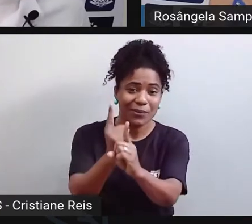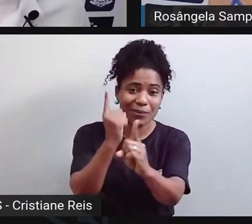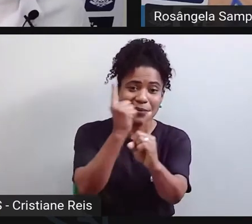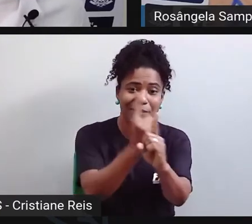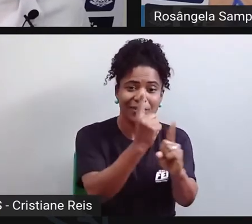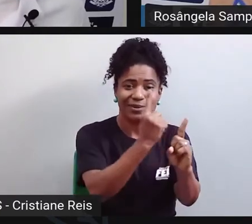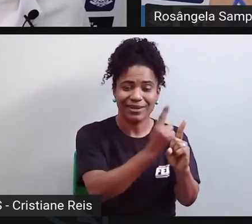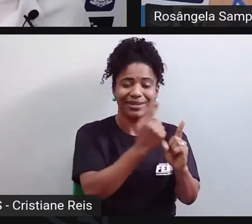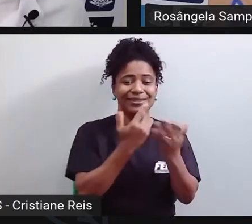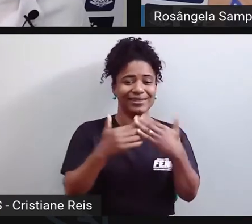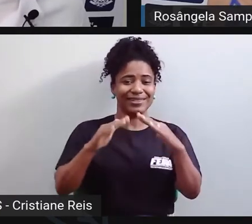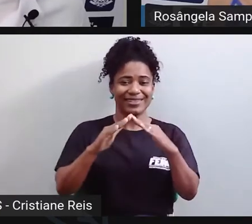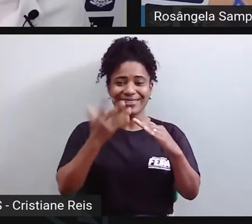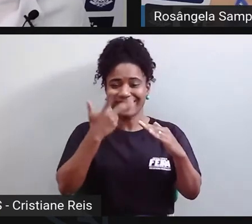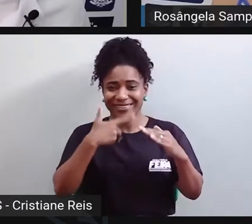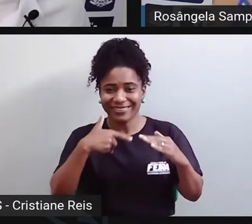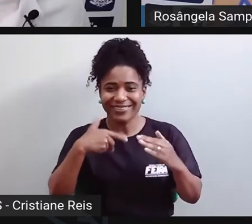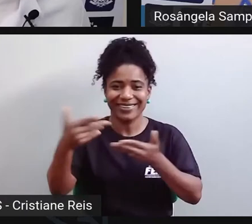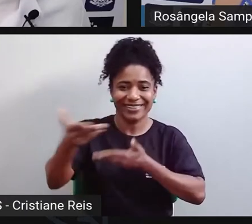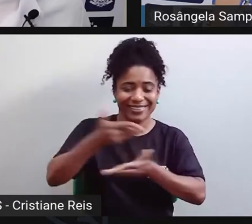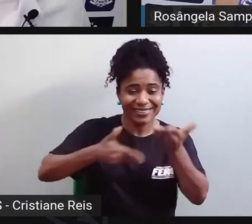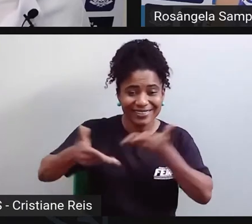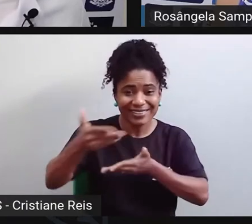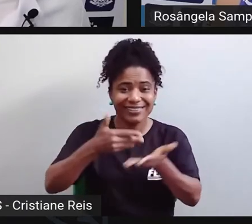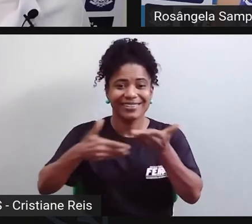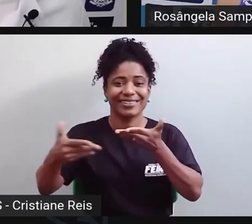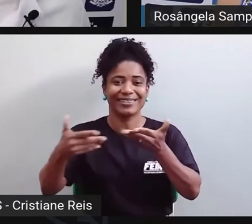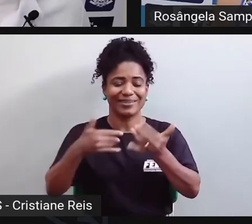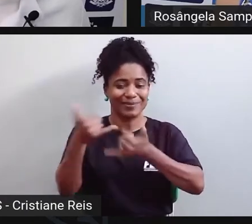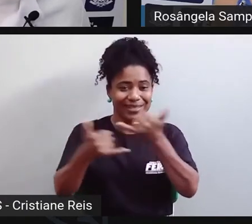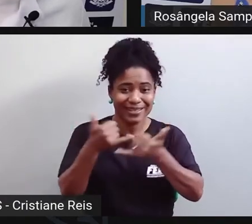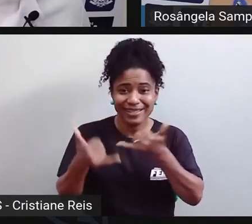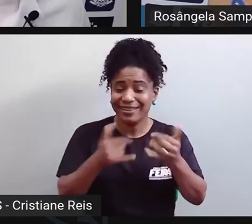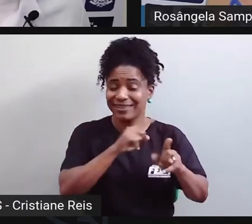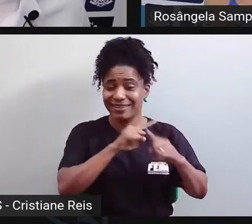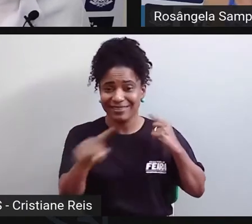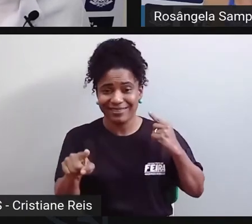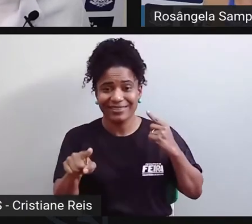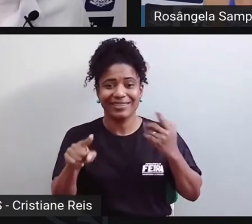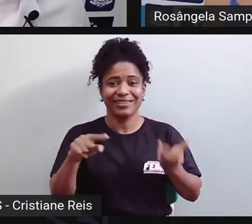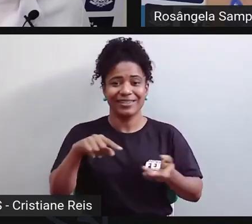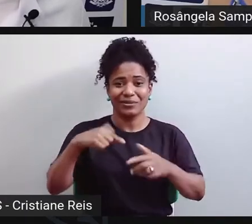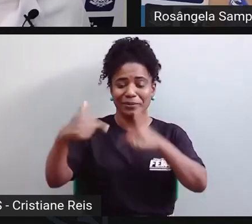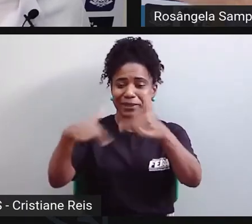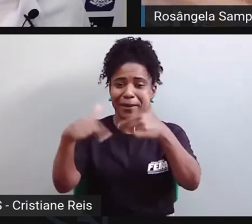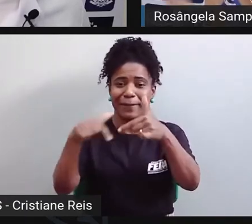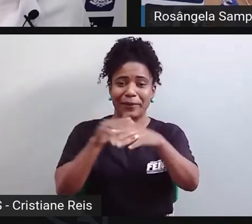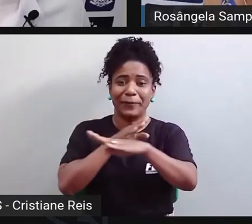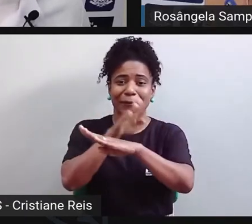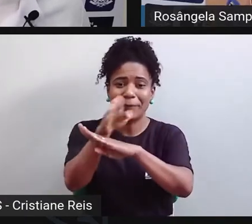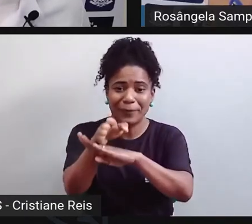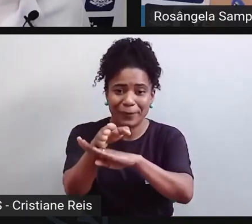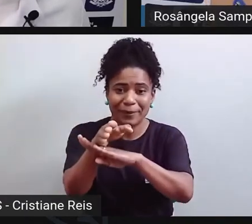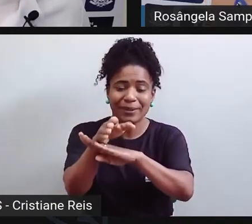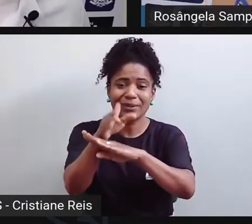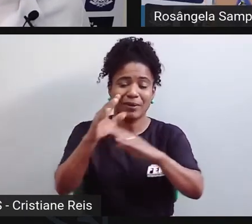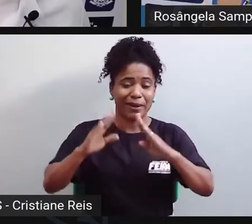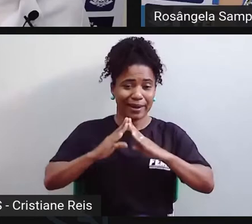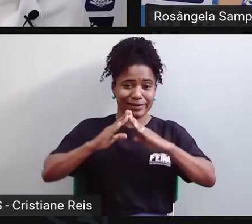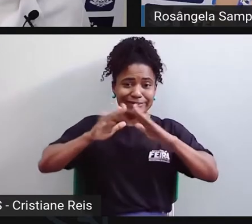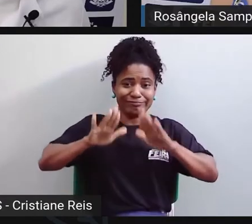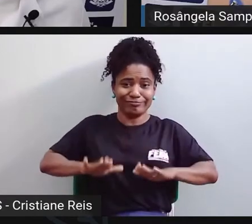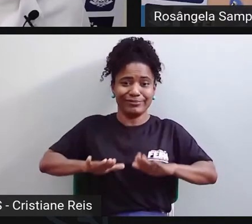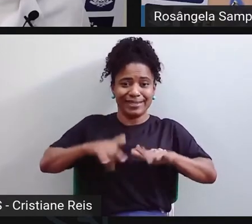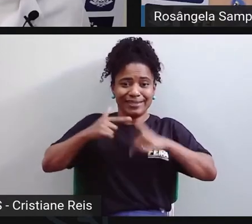poderem ir para a escola, que faz parte do seu dia a dia, nós não podemos ir para o nosso trabalho, ou passar a trabalhar em casa,